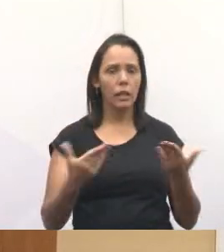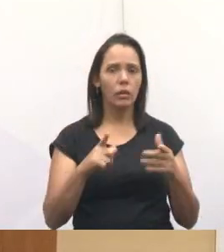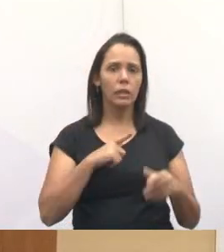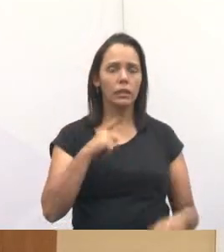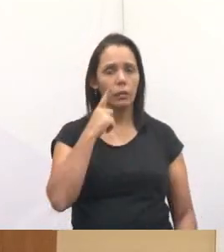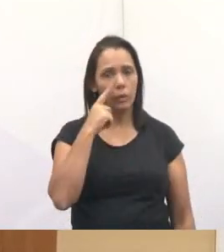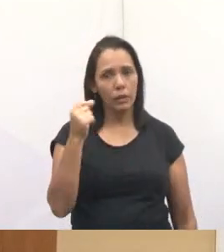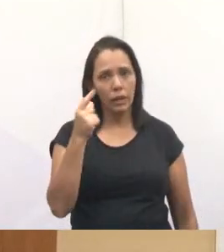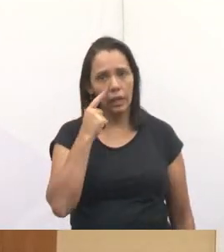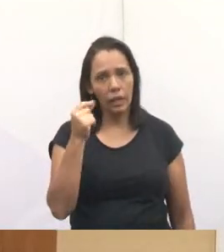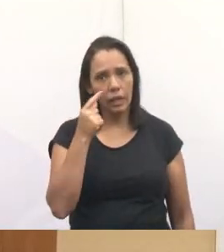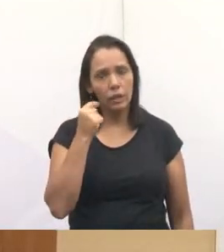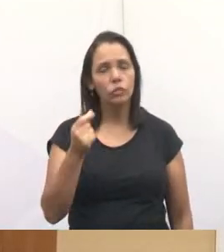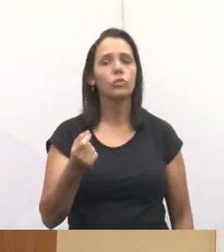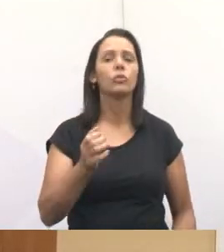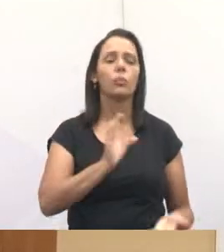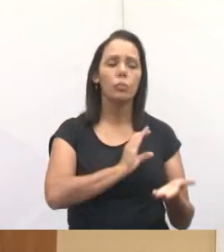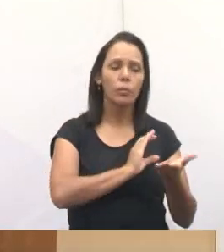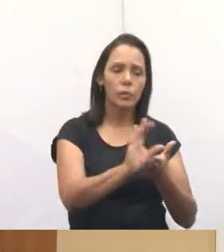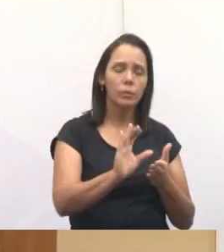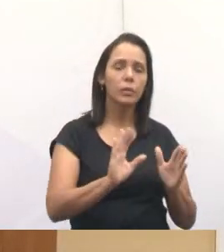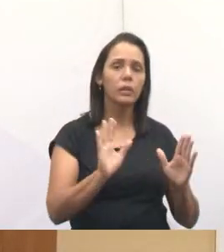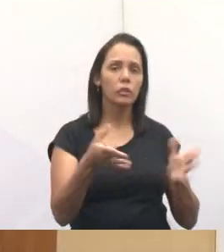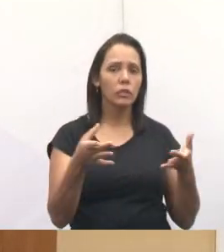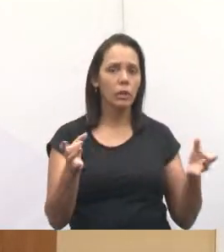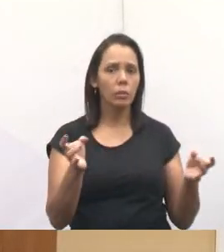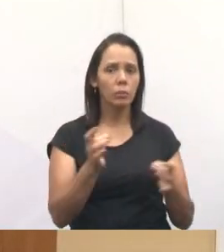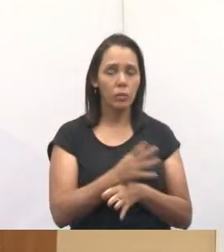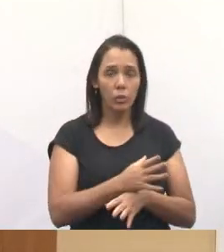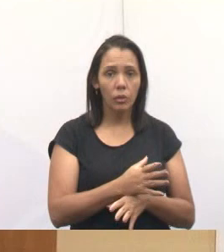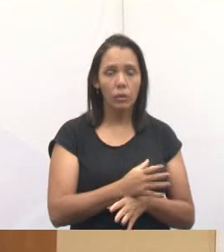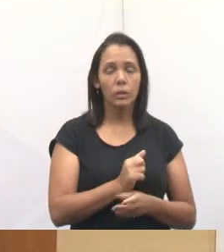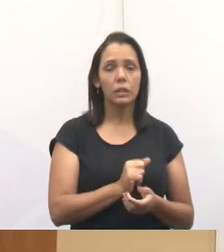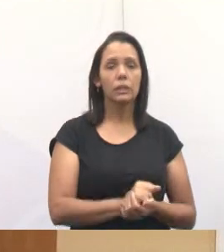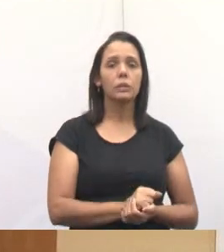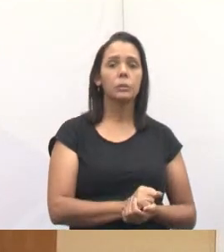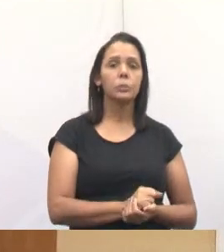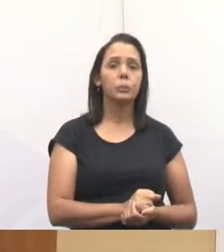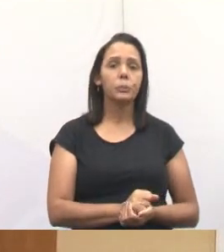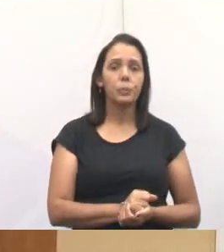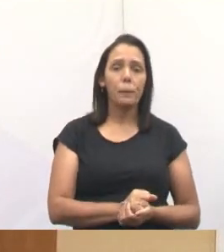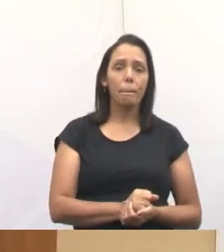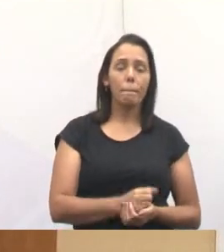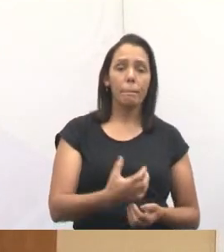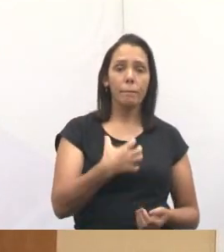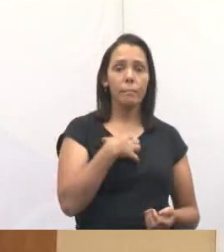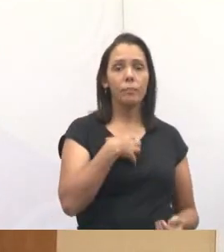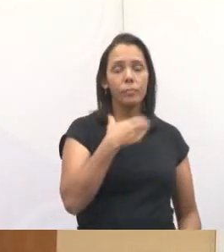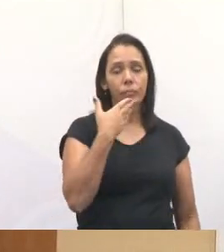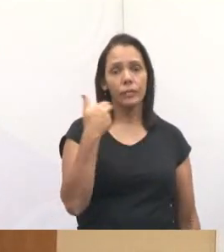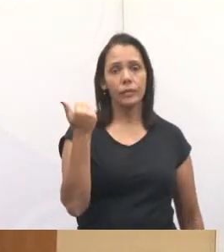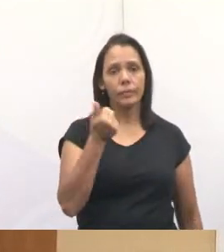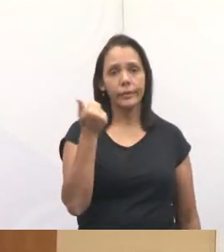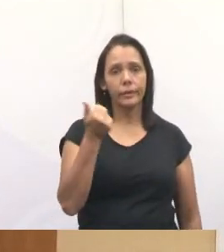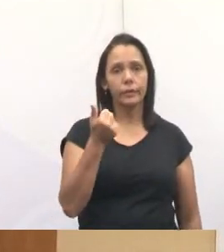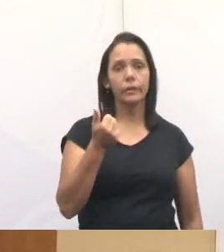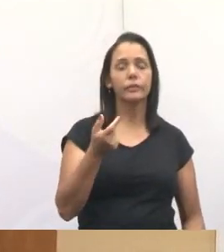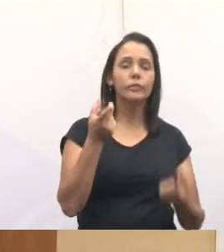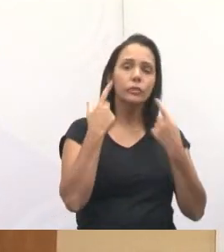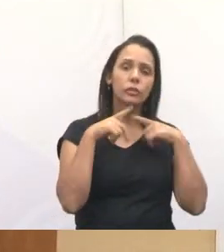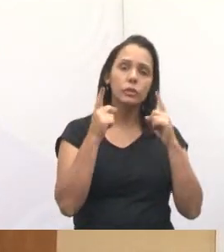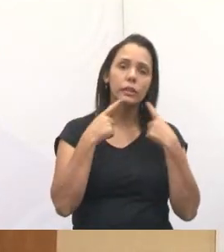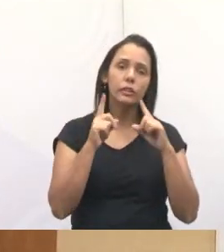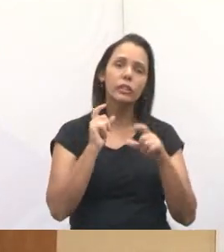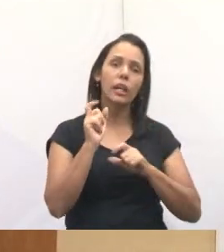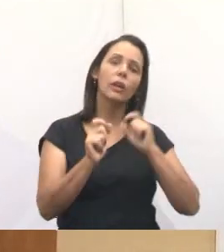não está funcionando, mas eu já enviei uma emenda agora para fazer a quarentena do gatil. Então, a melhor forma de você fazer críticas